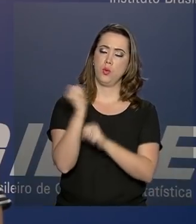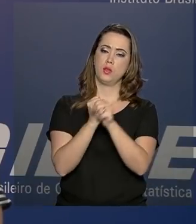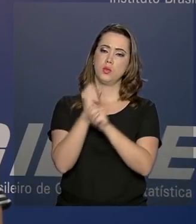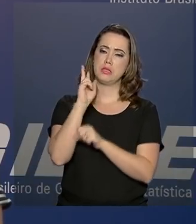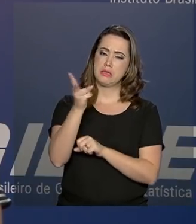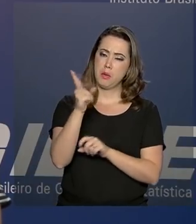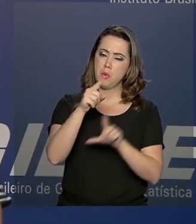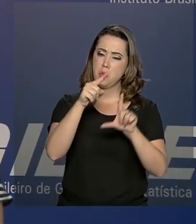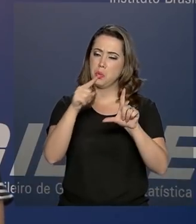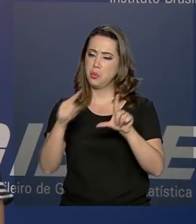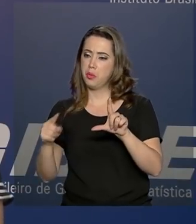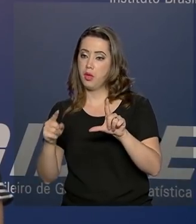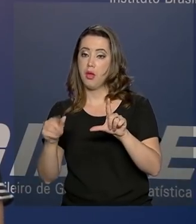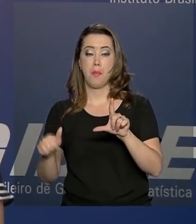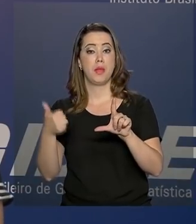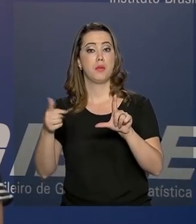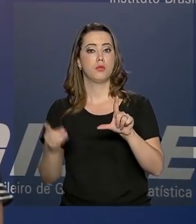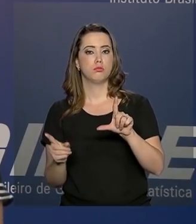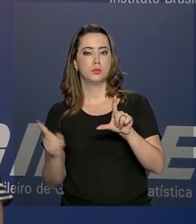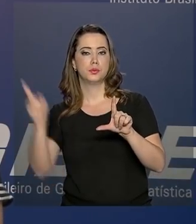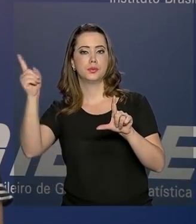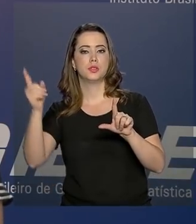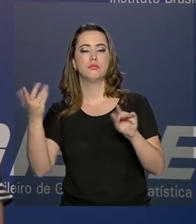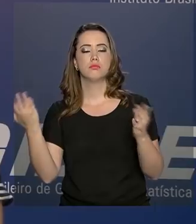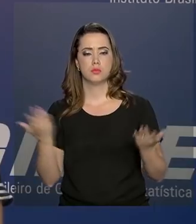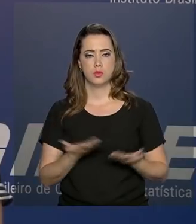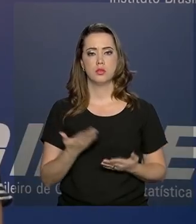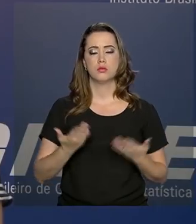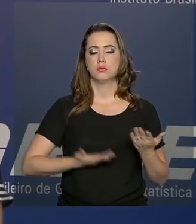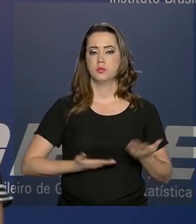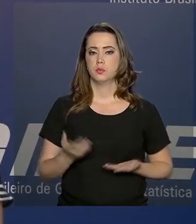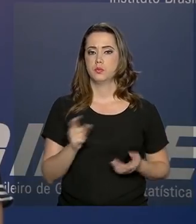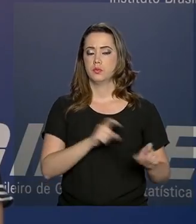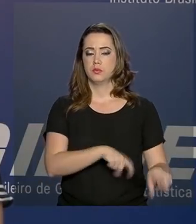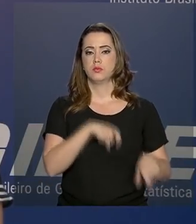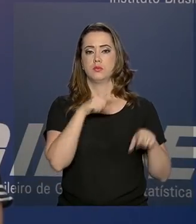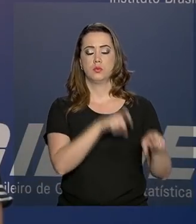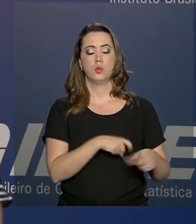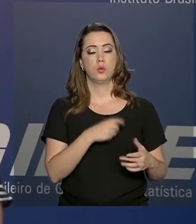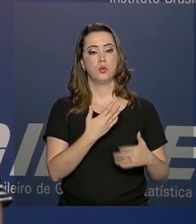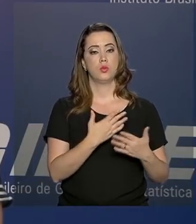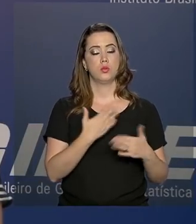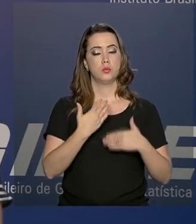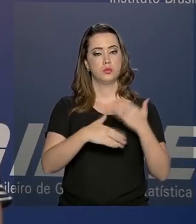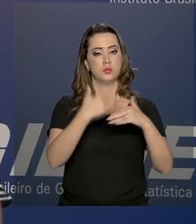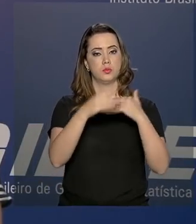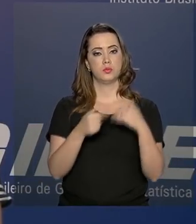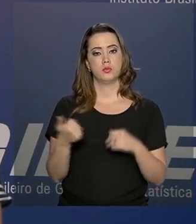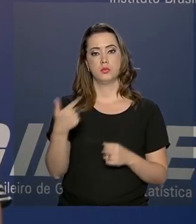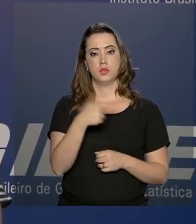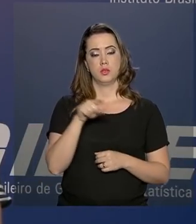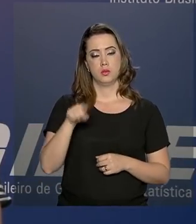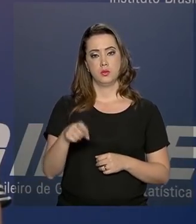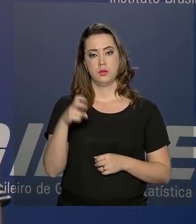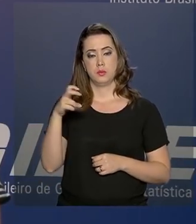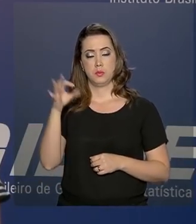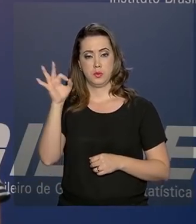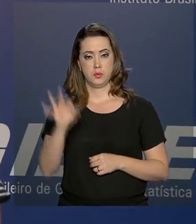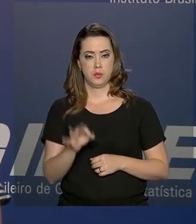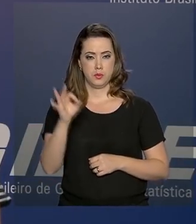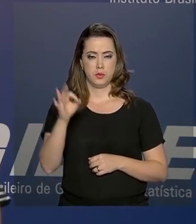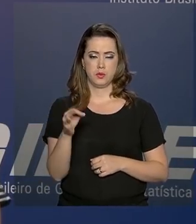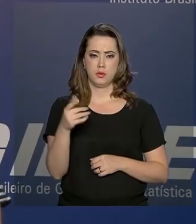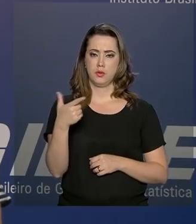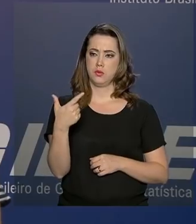seguidos de queda, e nos serviços. A agropecuária tinha crescido 12,5% em 2017, com